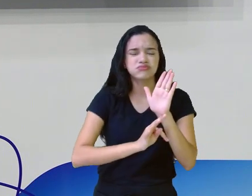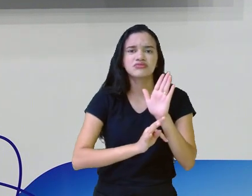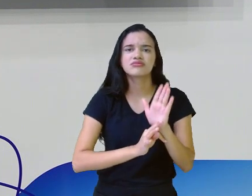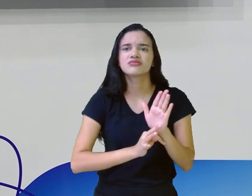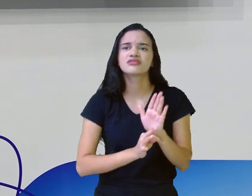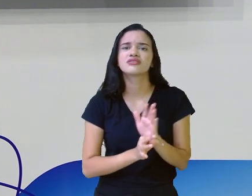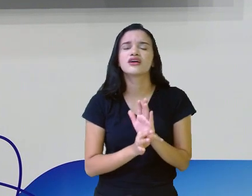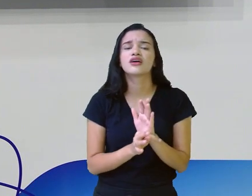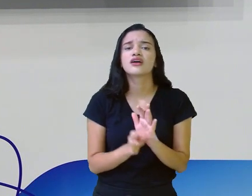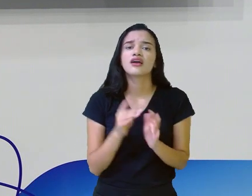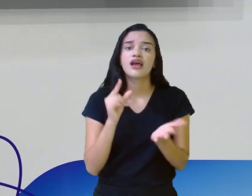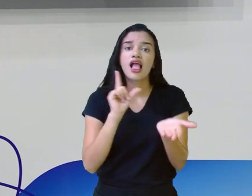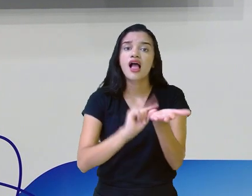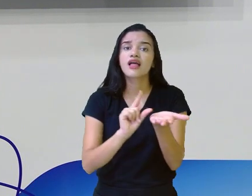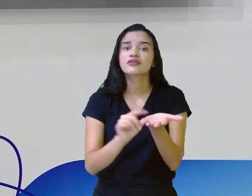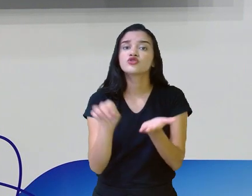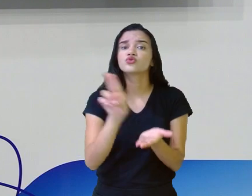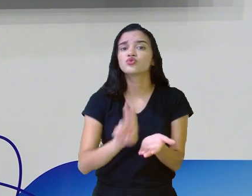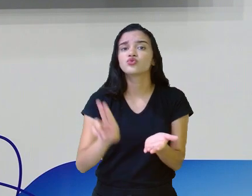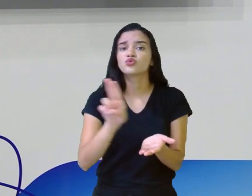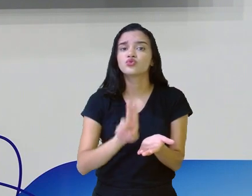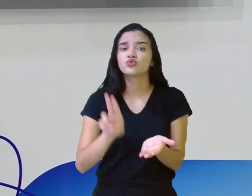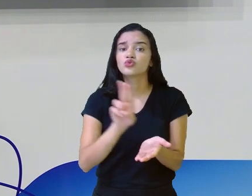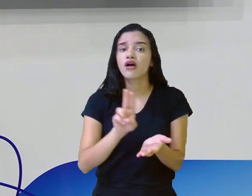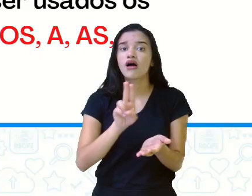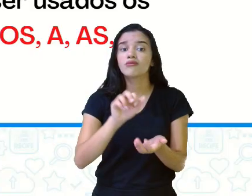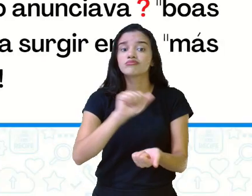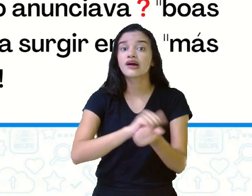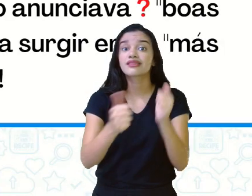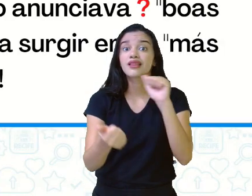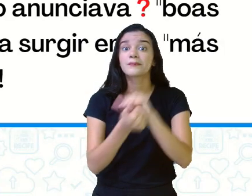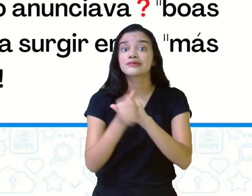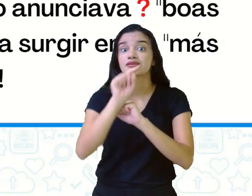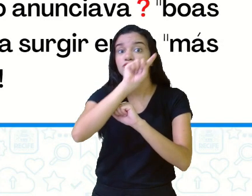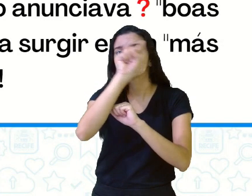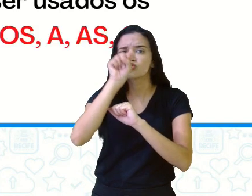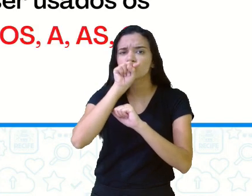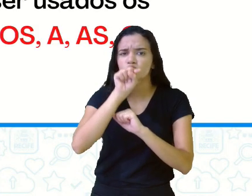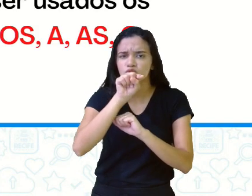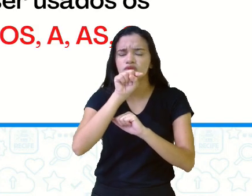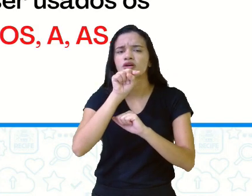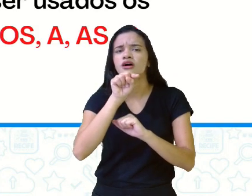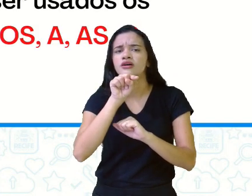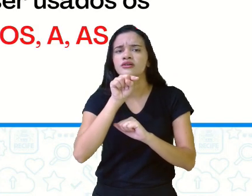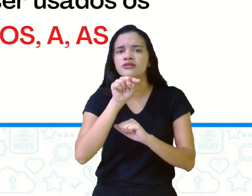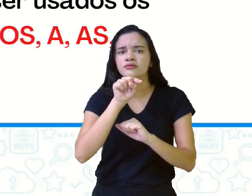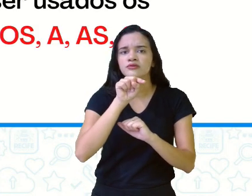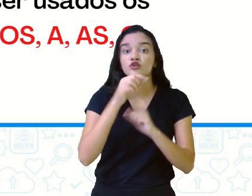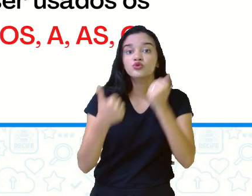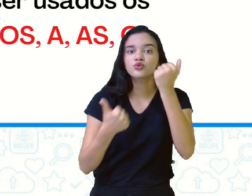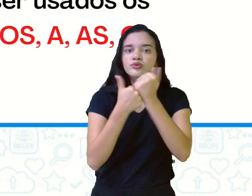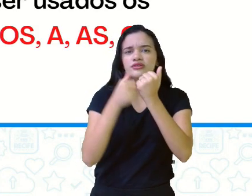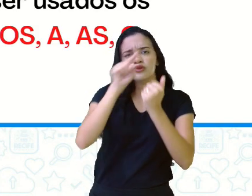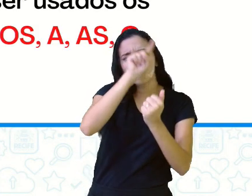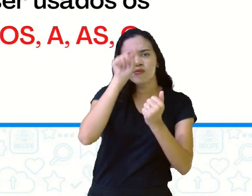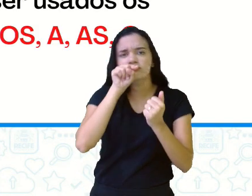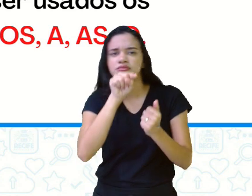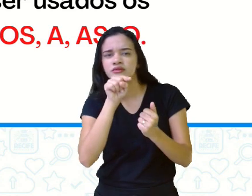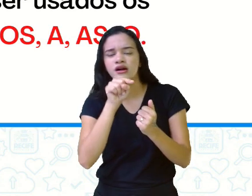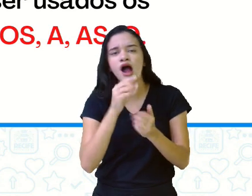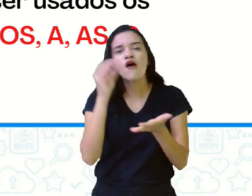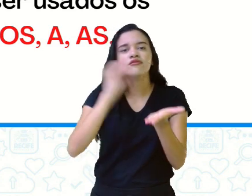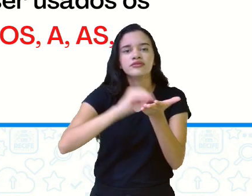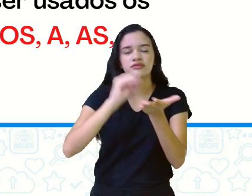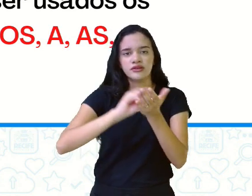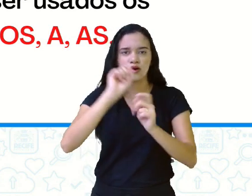artigos devem ser usados no lugar dos símbolos? Quais aí vocês acham? Quais são os artigos aí que ficou